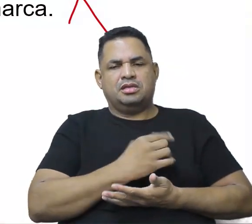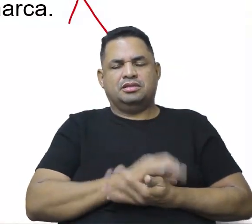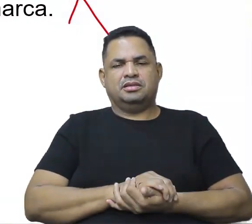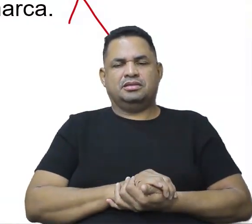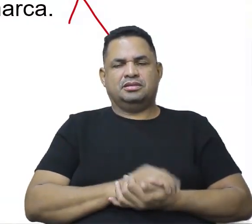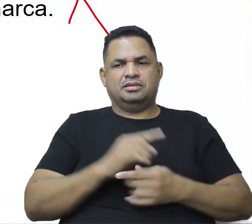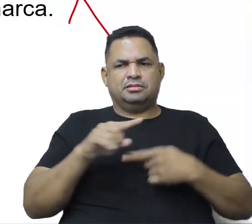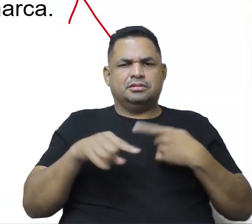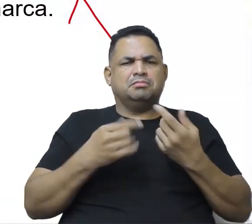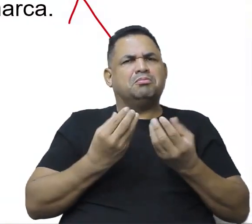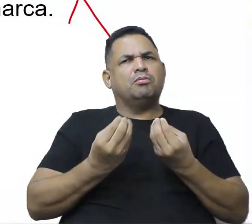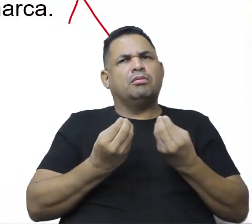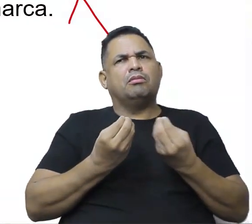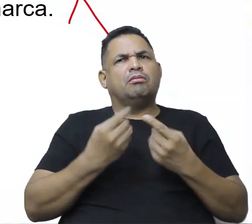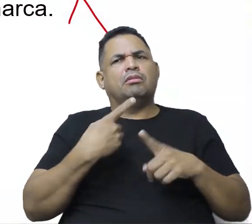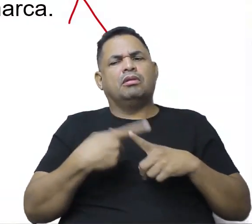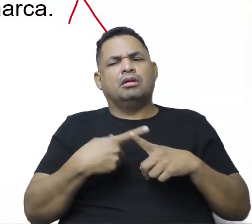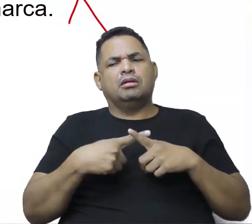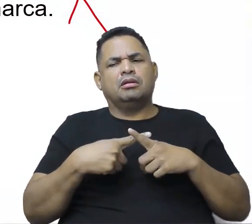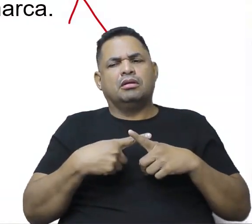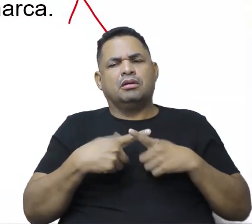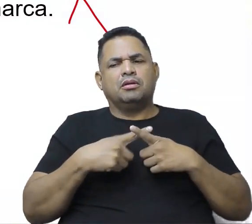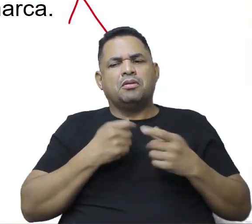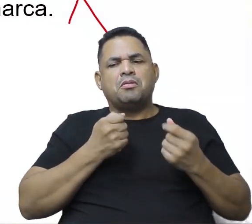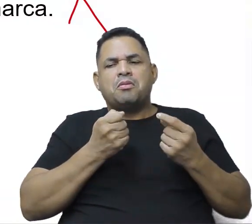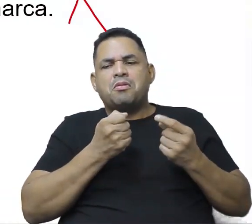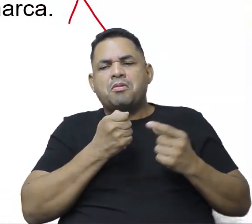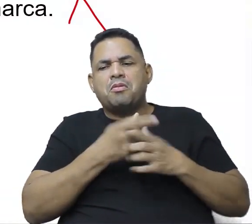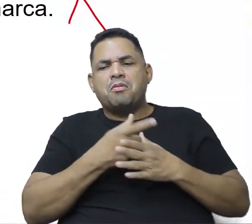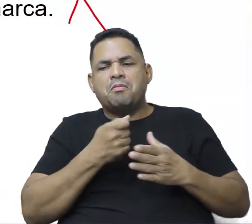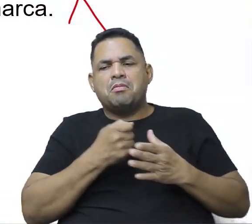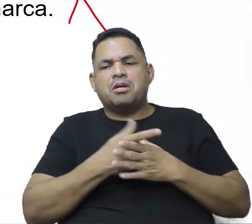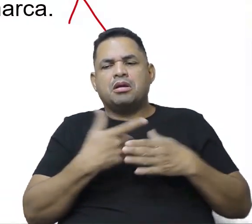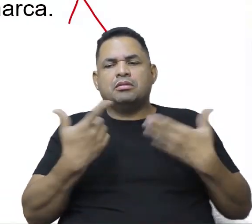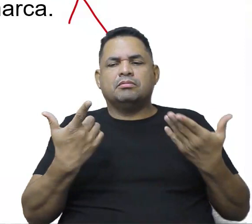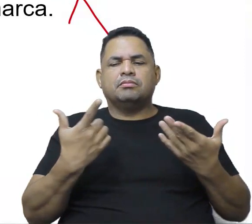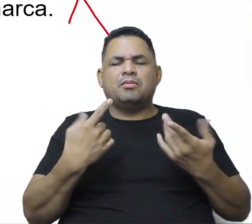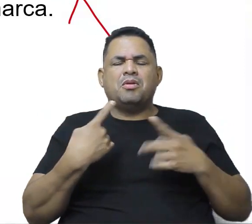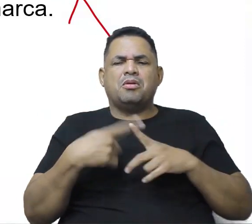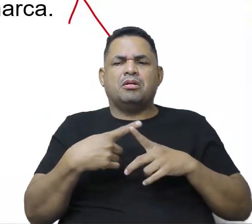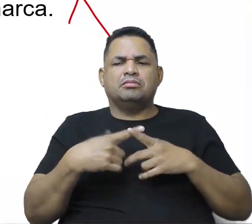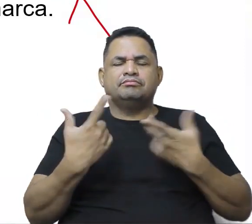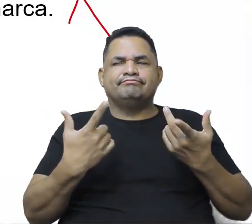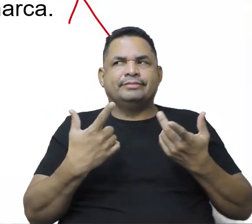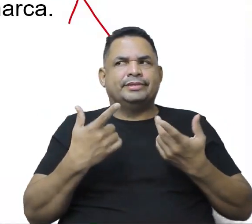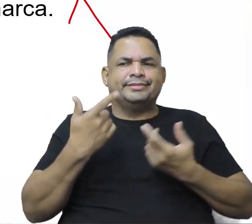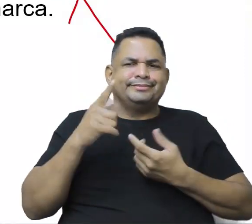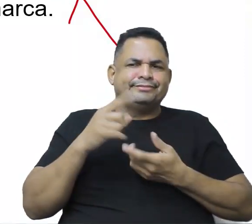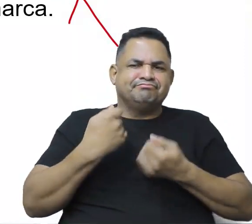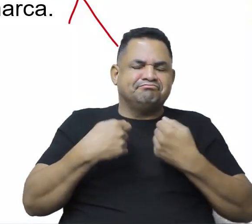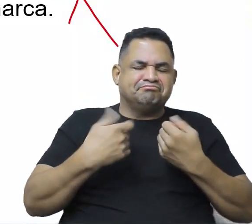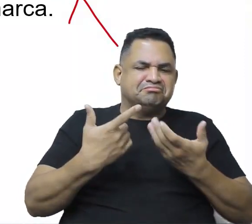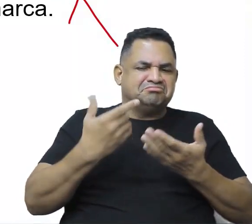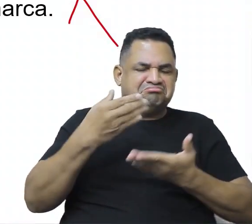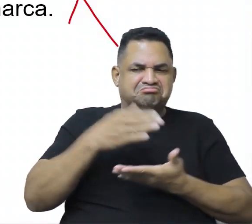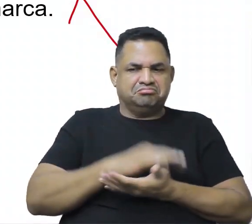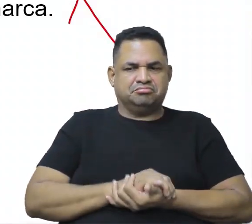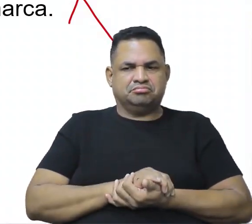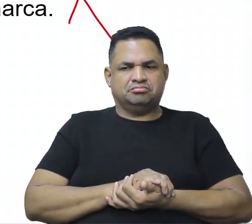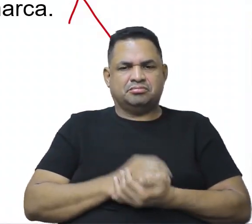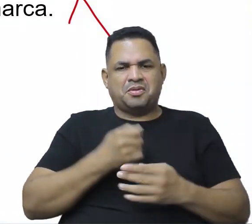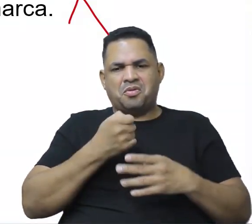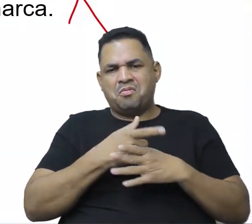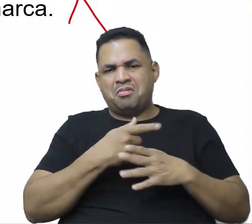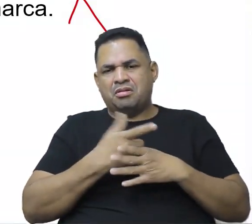E aí depois a gente, meu Deus, por que eu comprei isso, né? Por que que... Tem outra coisa que faz esse mesmo papel aqui dentro da minha casa, mas estou